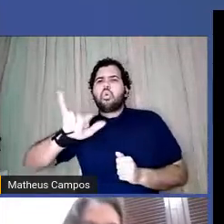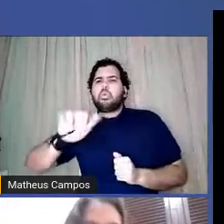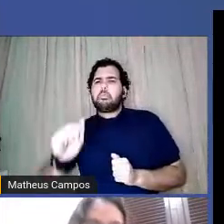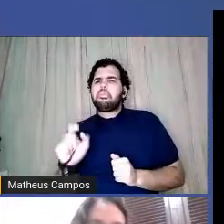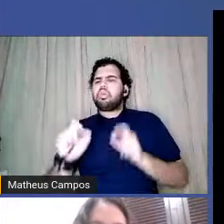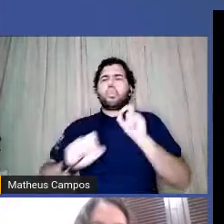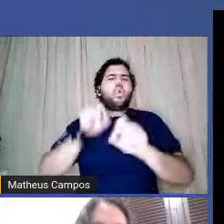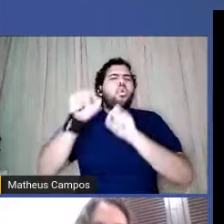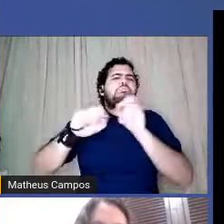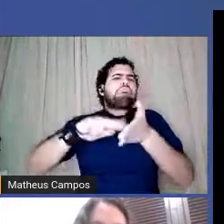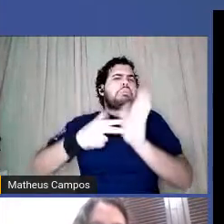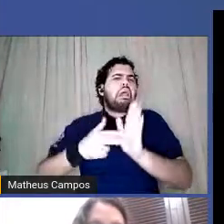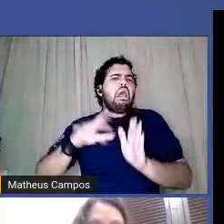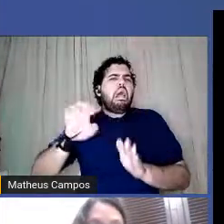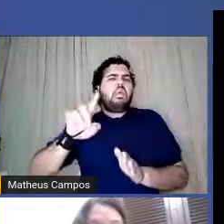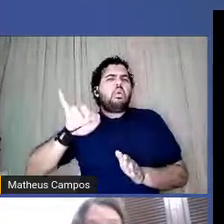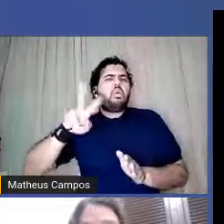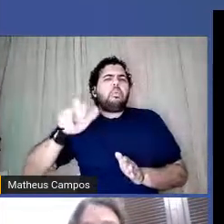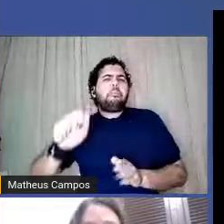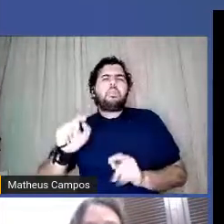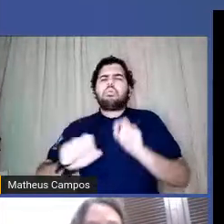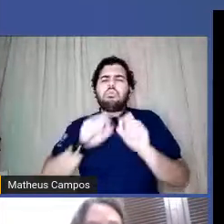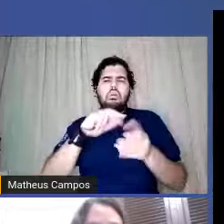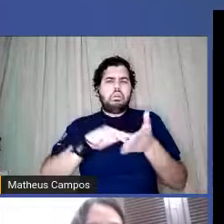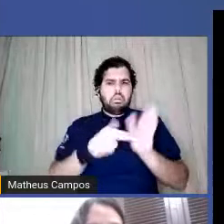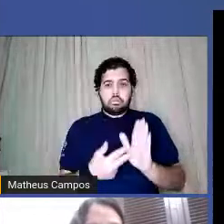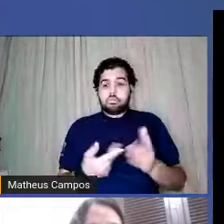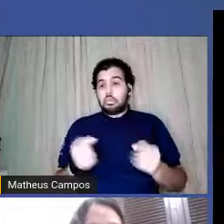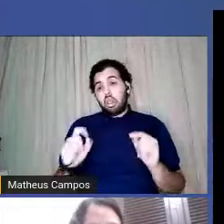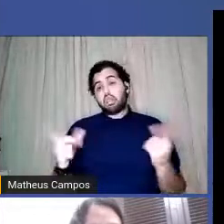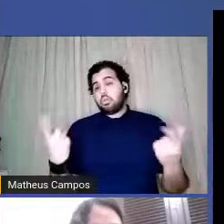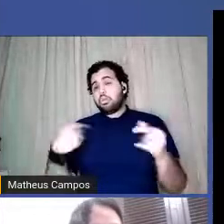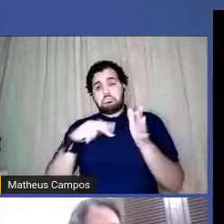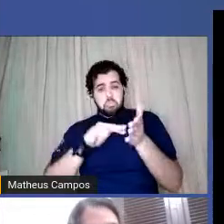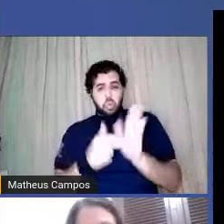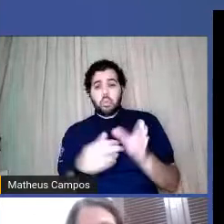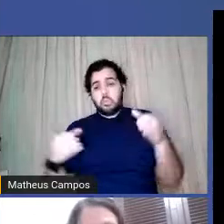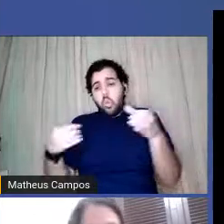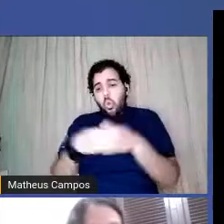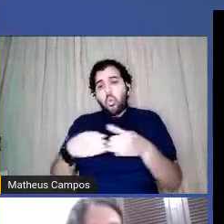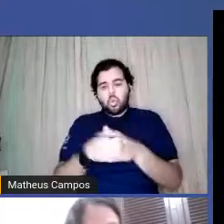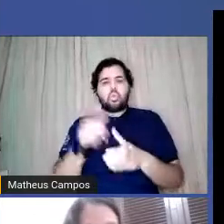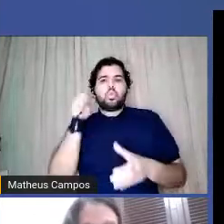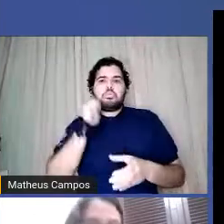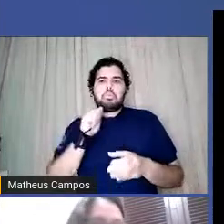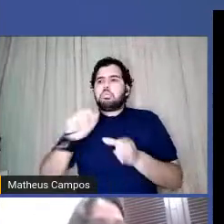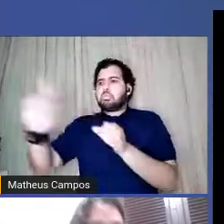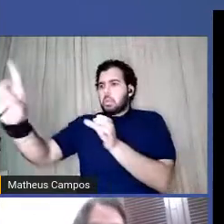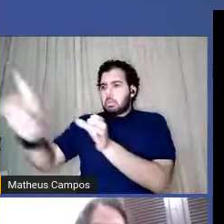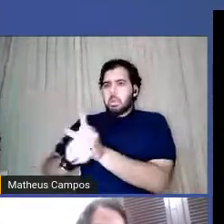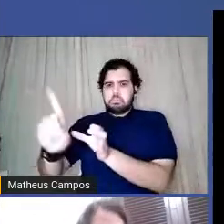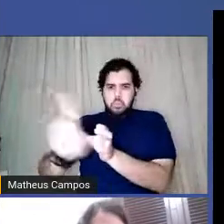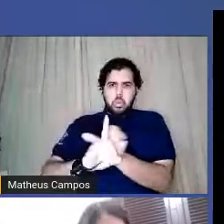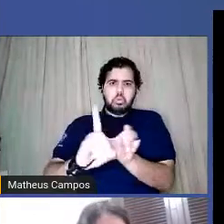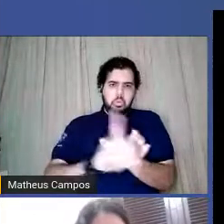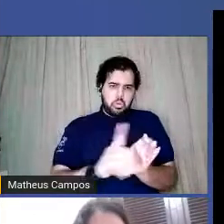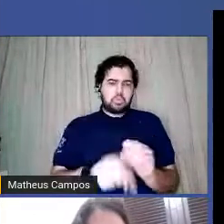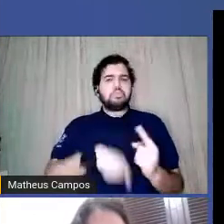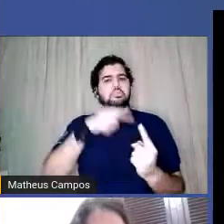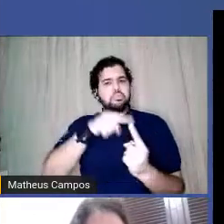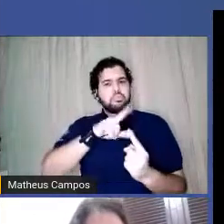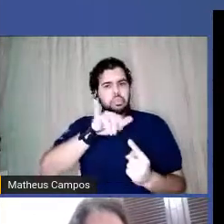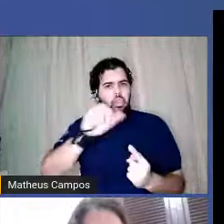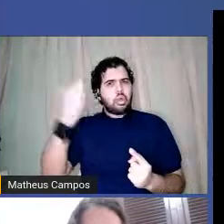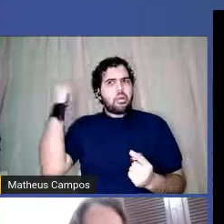é essa coletiva, afinal de contas? esse grupo de mulheres, né? Foram entrando várias pessoas, né? A Laís foi uma das primeiras